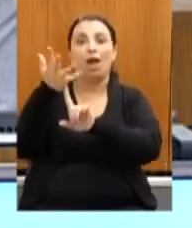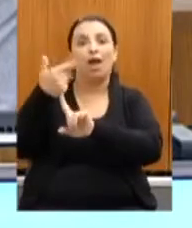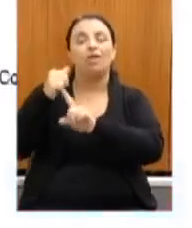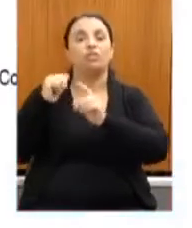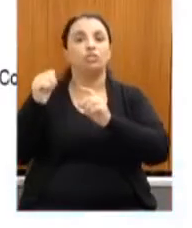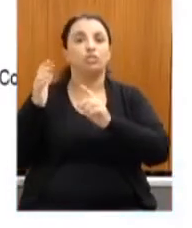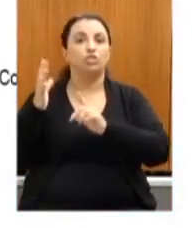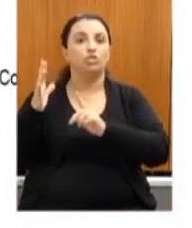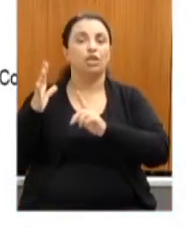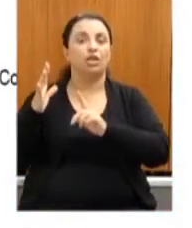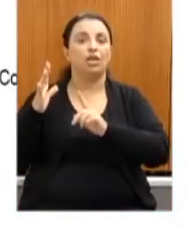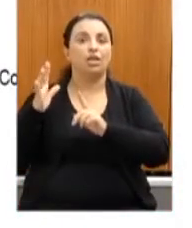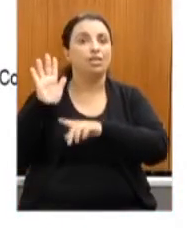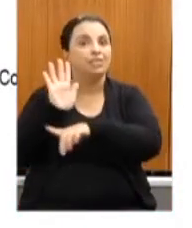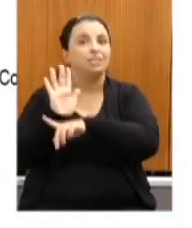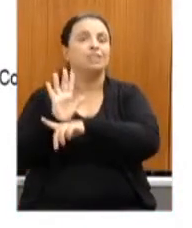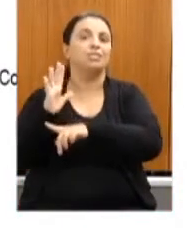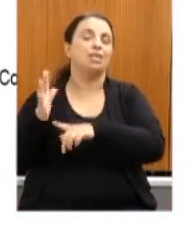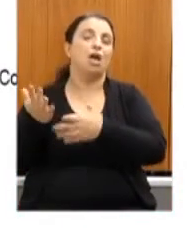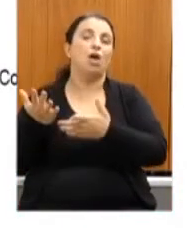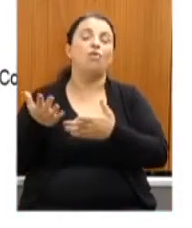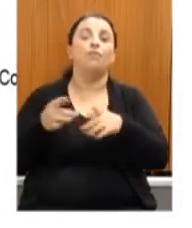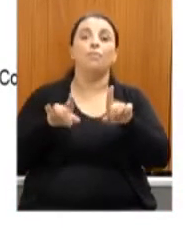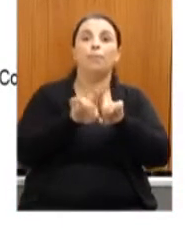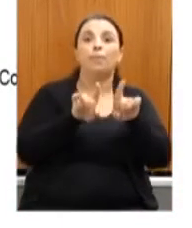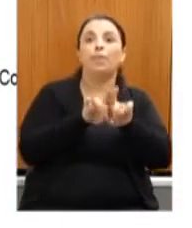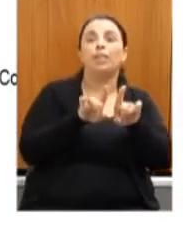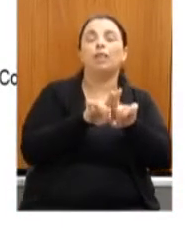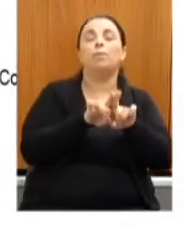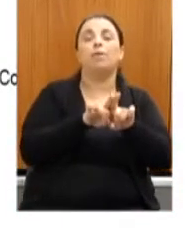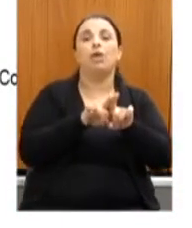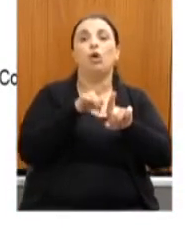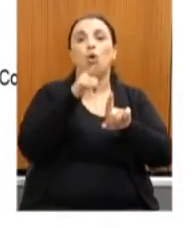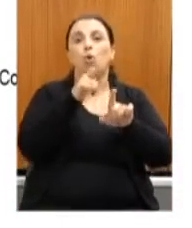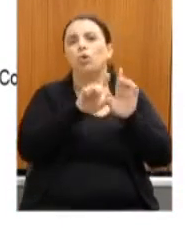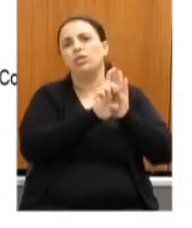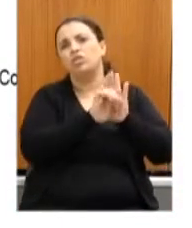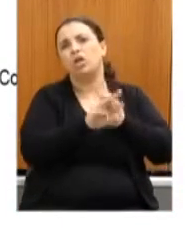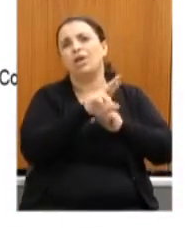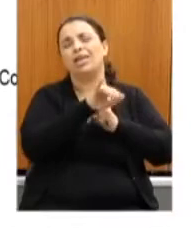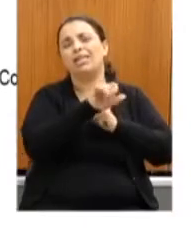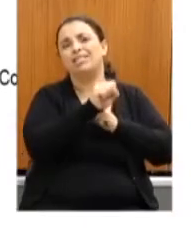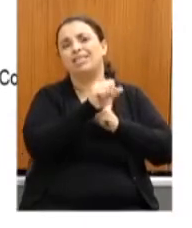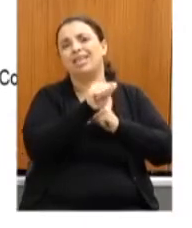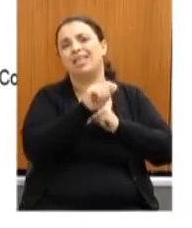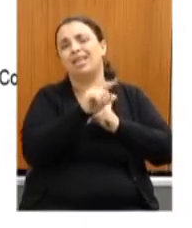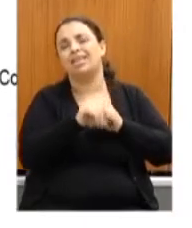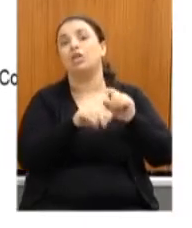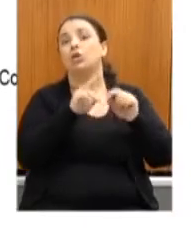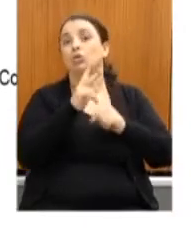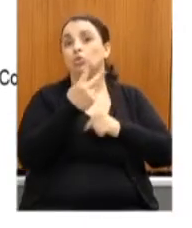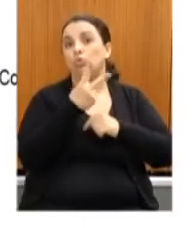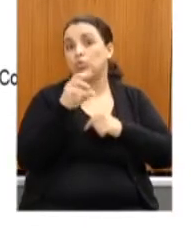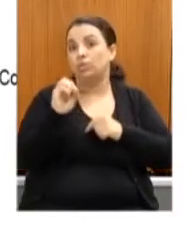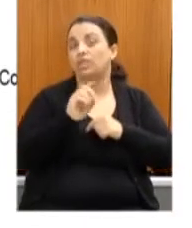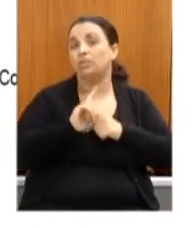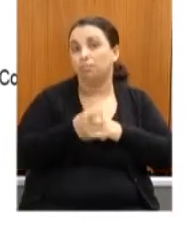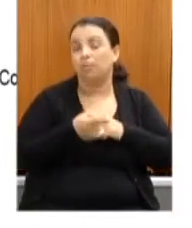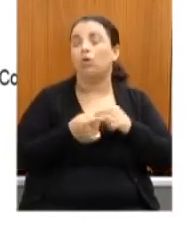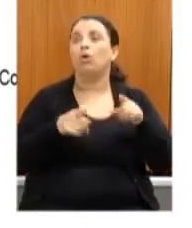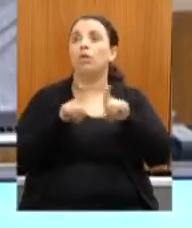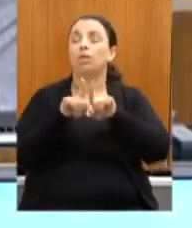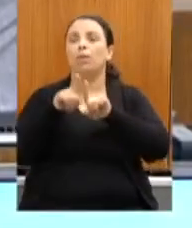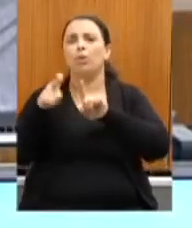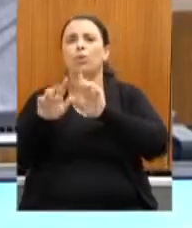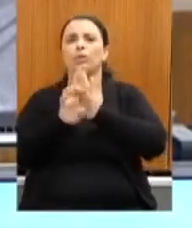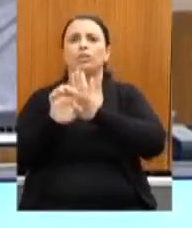590 mil. Edital Rizadaria, 200 mil. Edital da Comissão Partidária Estadual de Fomento e